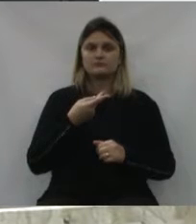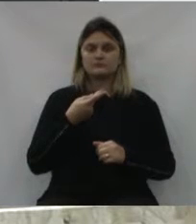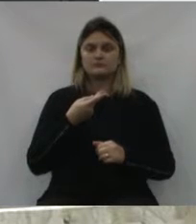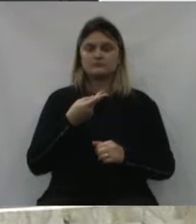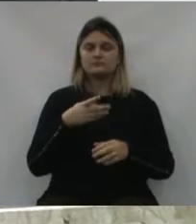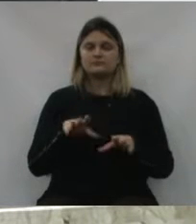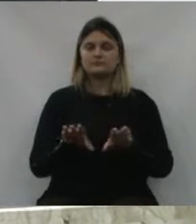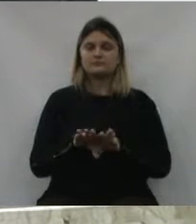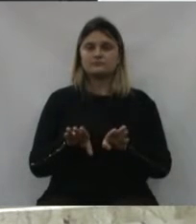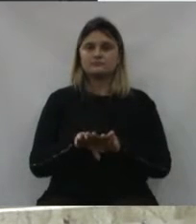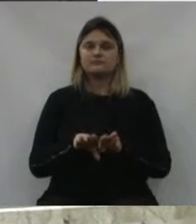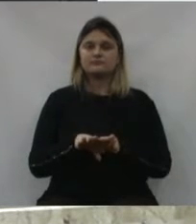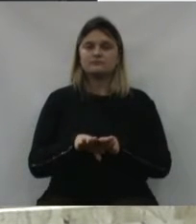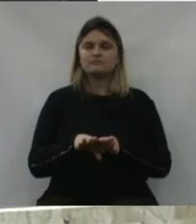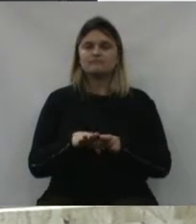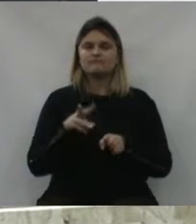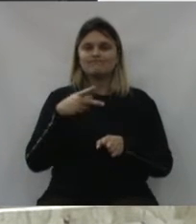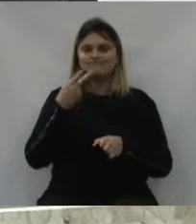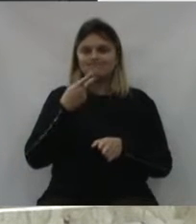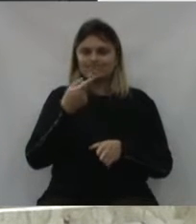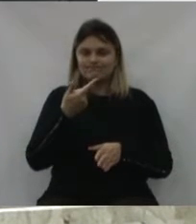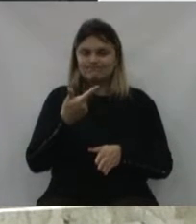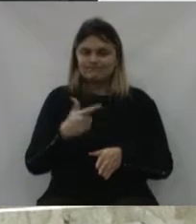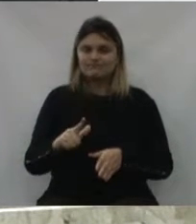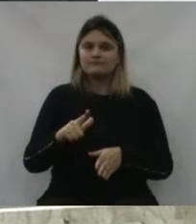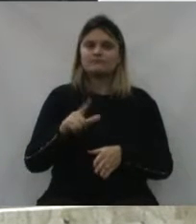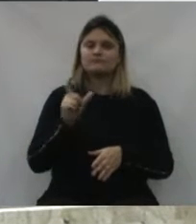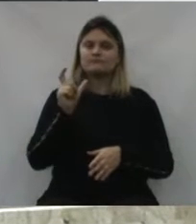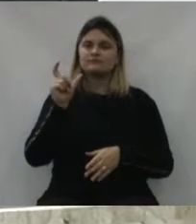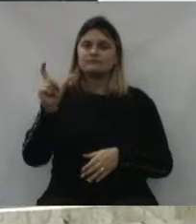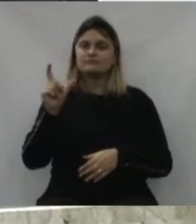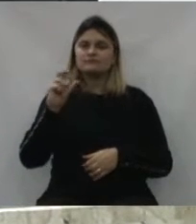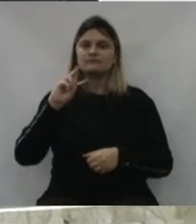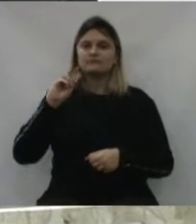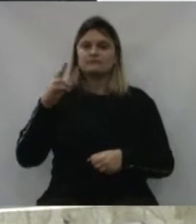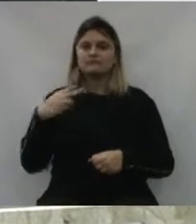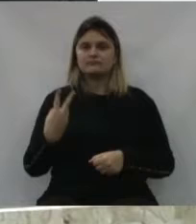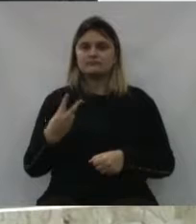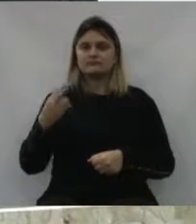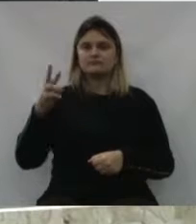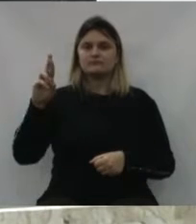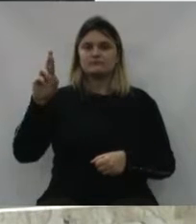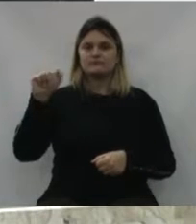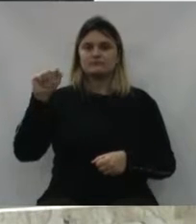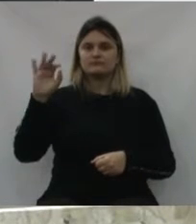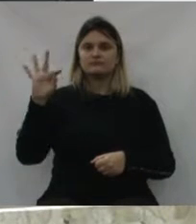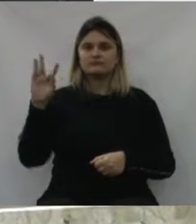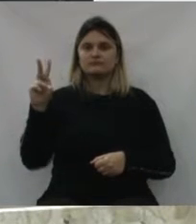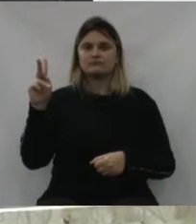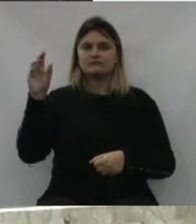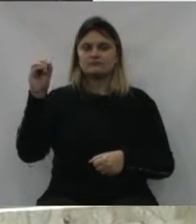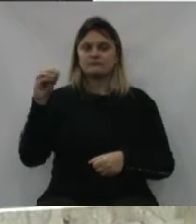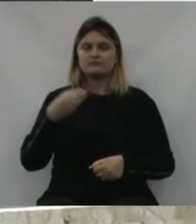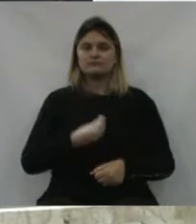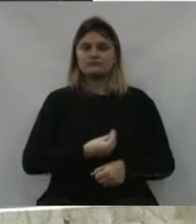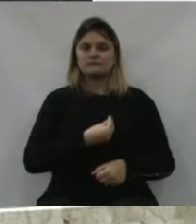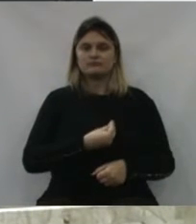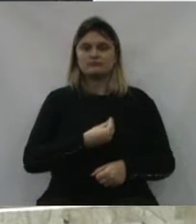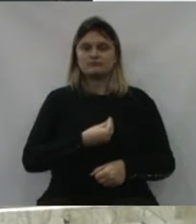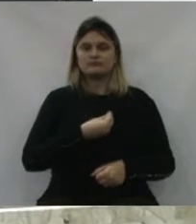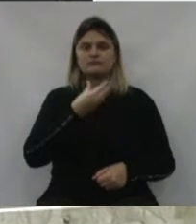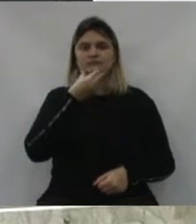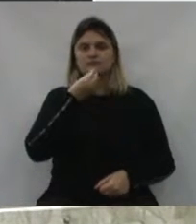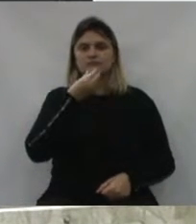livre, também com o intuito de reforçar as palavras do vereador Valdeci Rático,